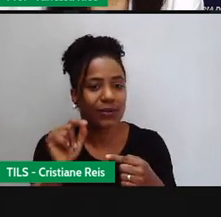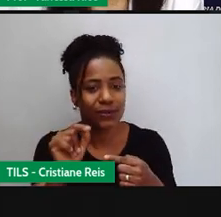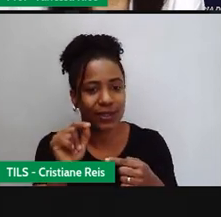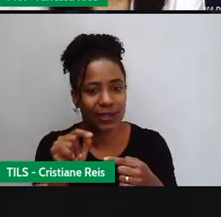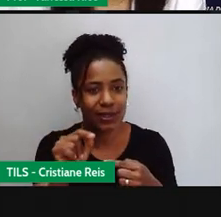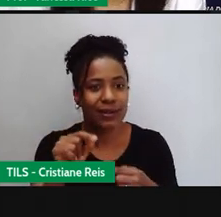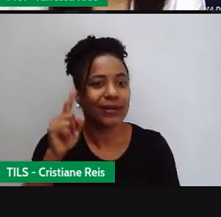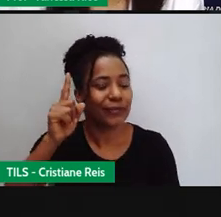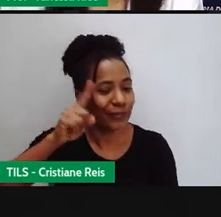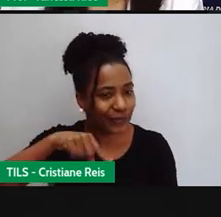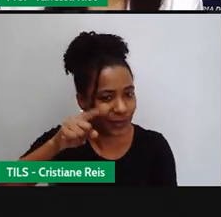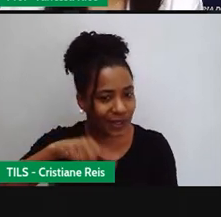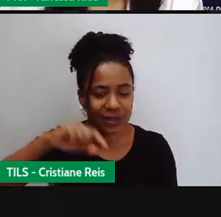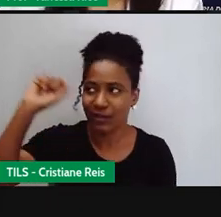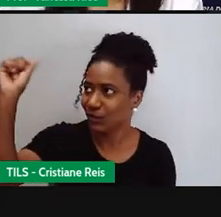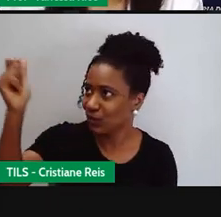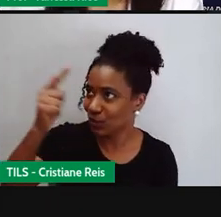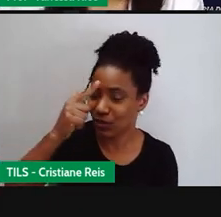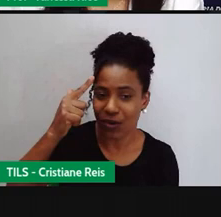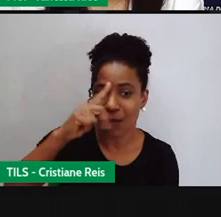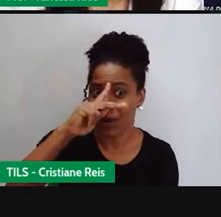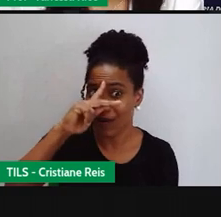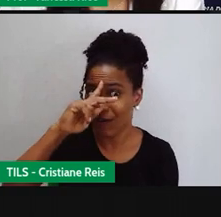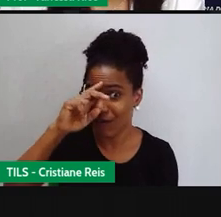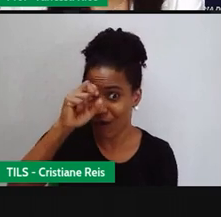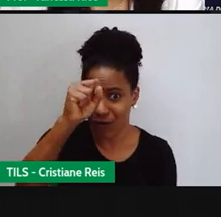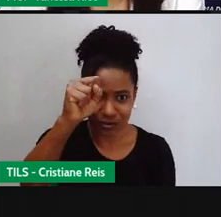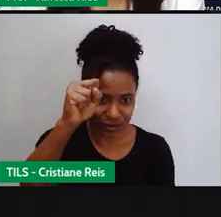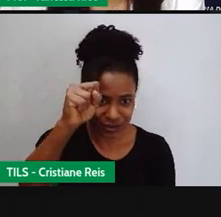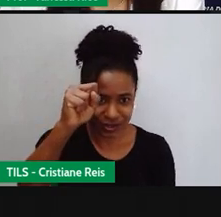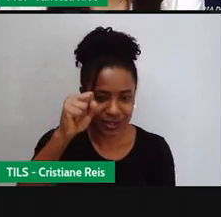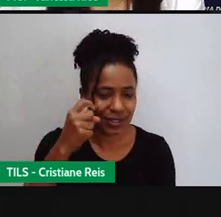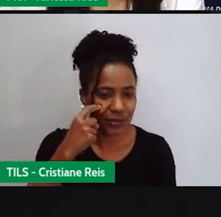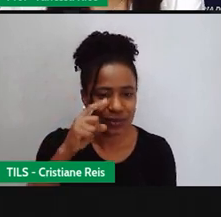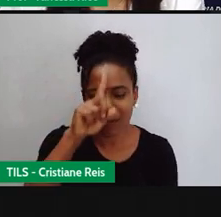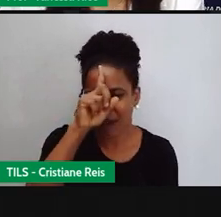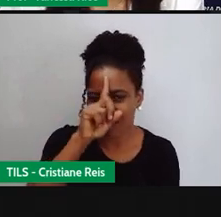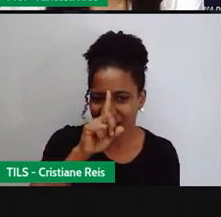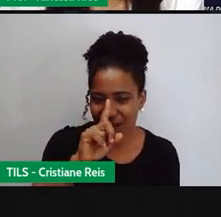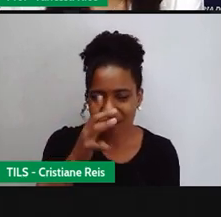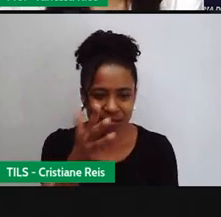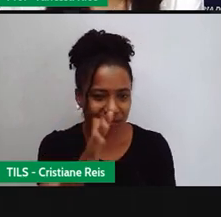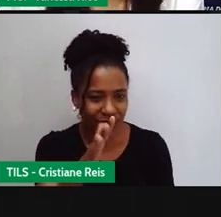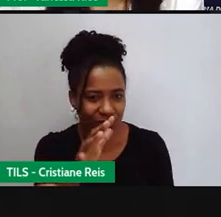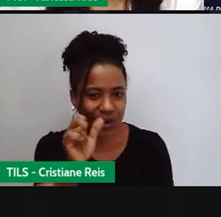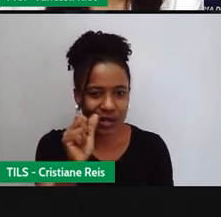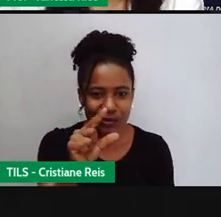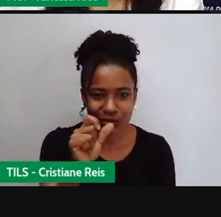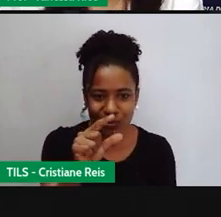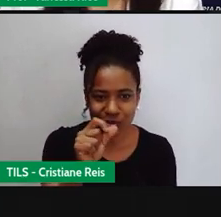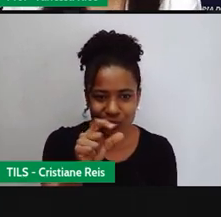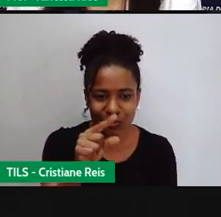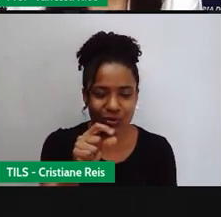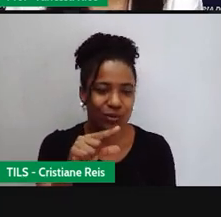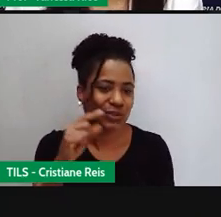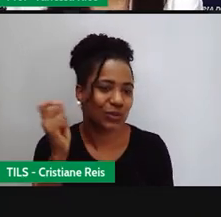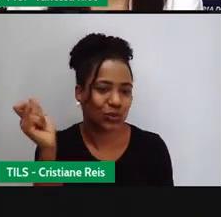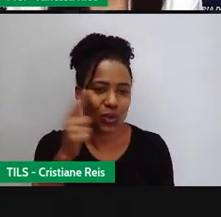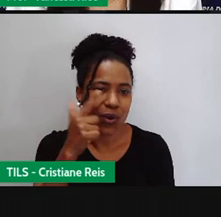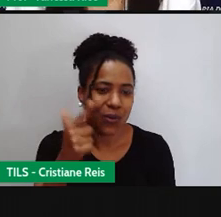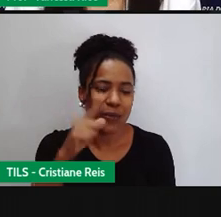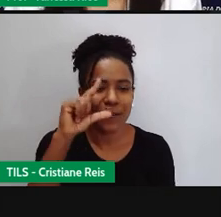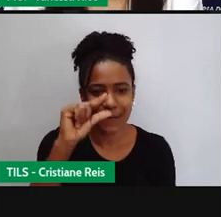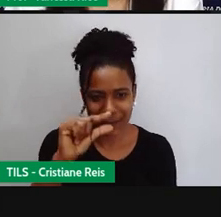incidência da radiação solar é maior. Quando ela vai aqui do amarelo e vai passando para o azul, são locais onde a